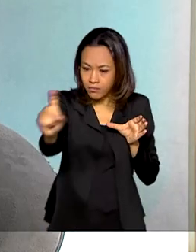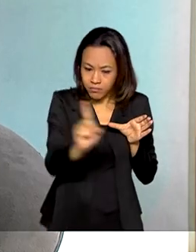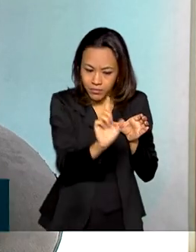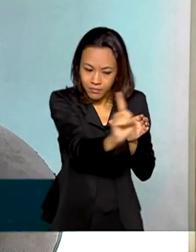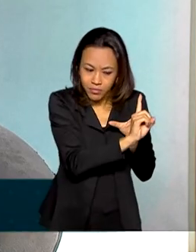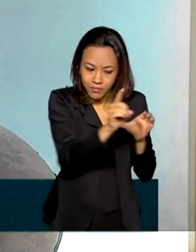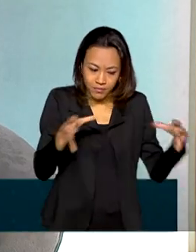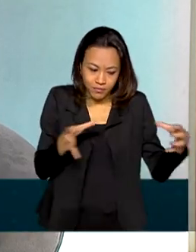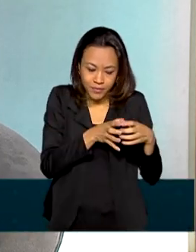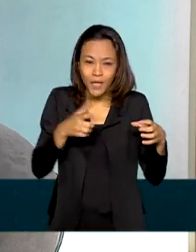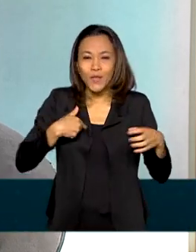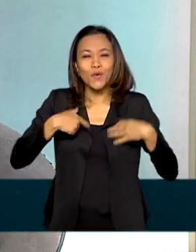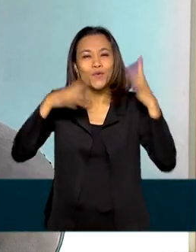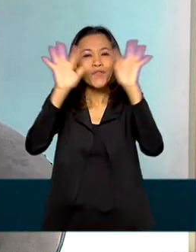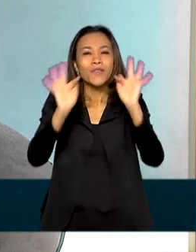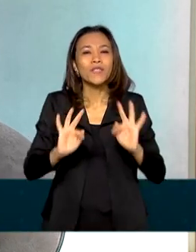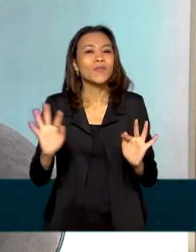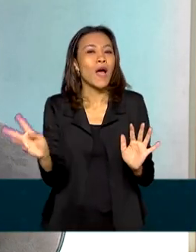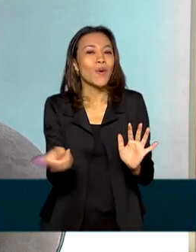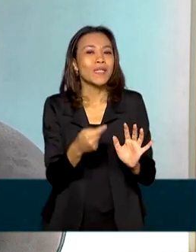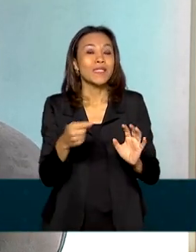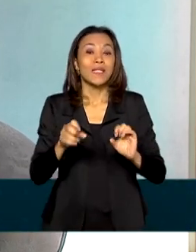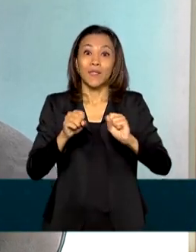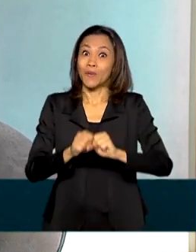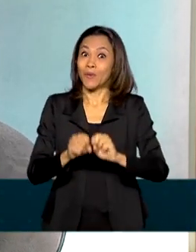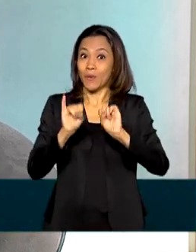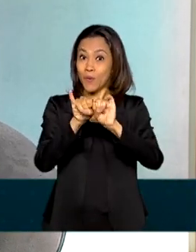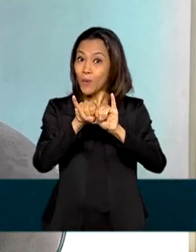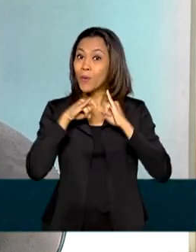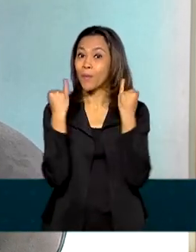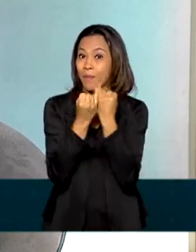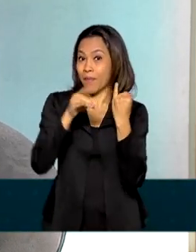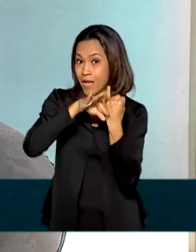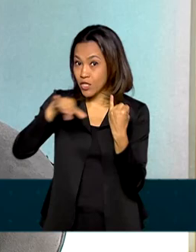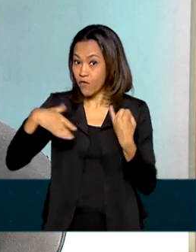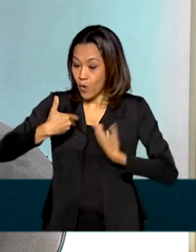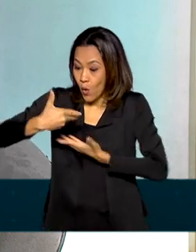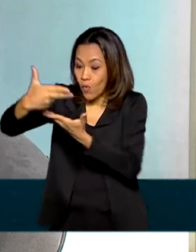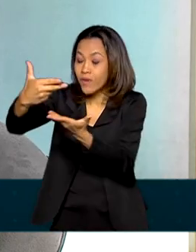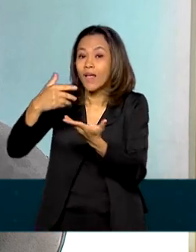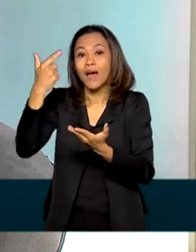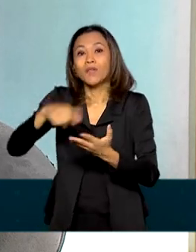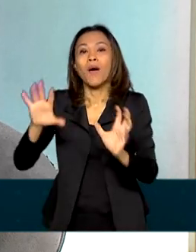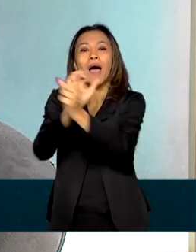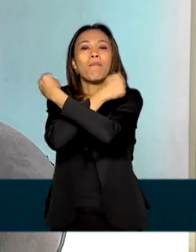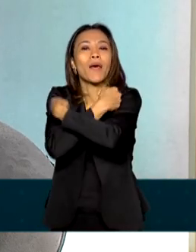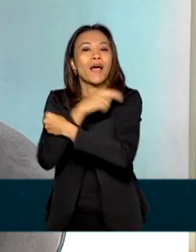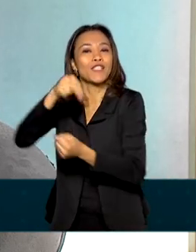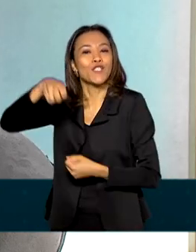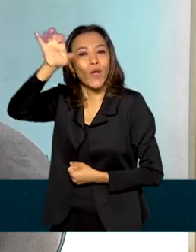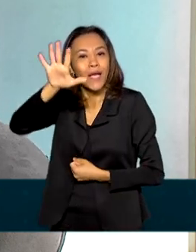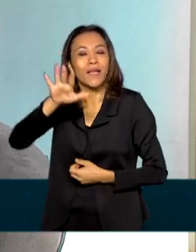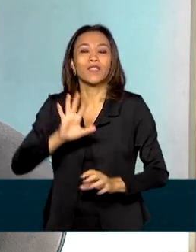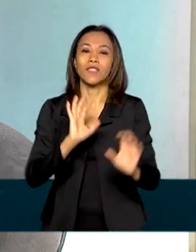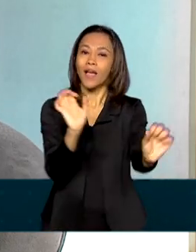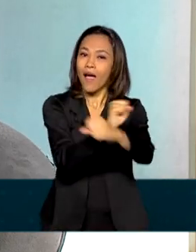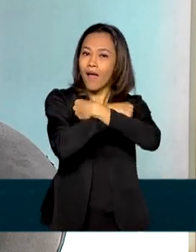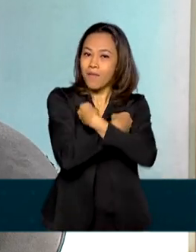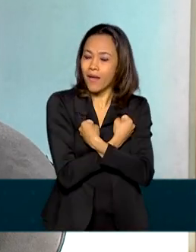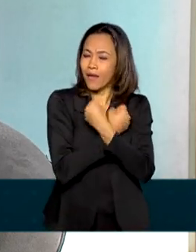com o que está acontecendo no Marajó. Mas eu já fui procurada para fazer o Abrace Acre, Abrace Nordeste, Abrace Pantanal,